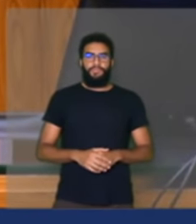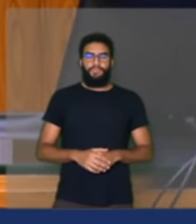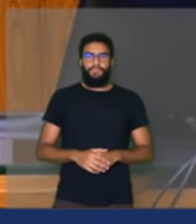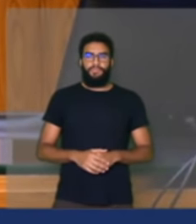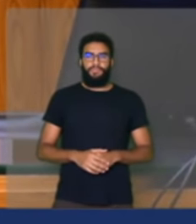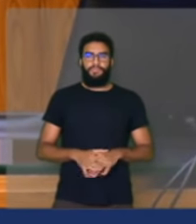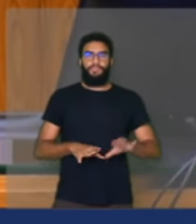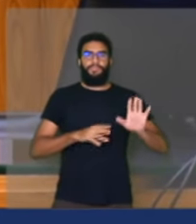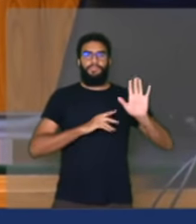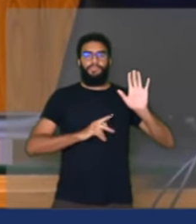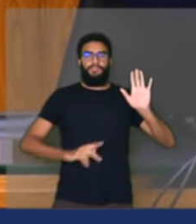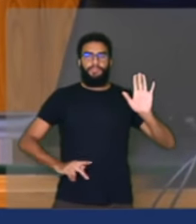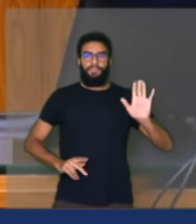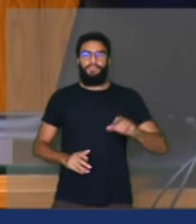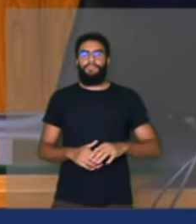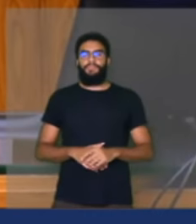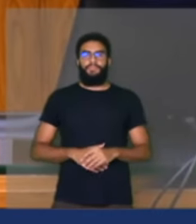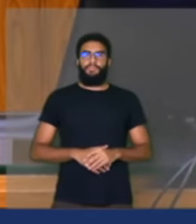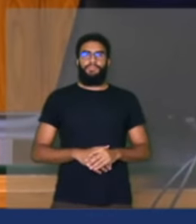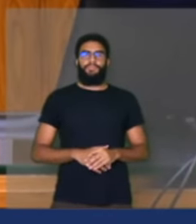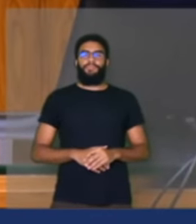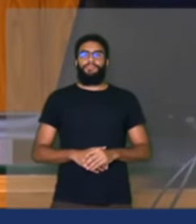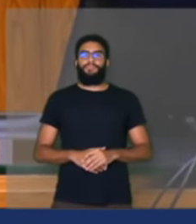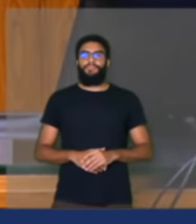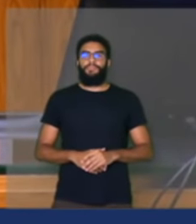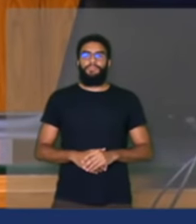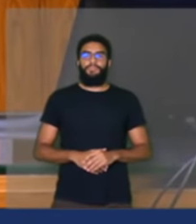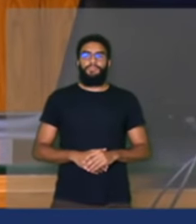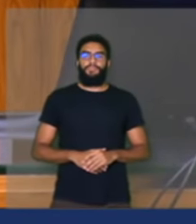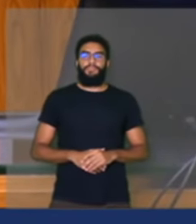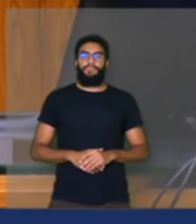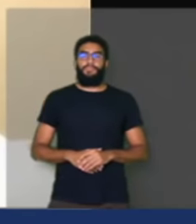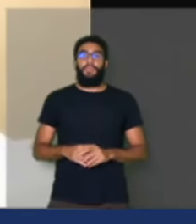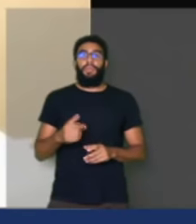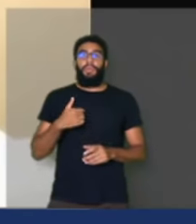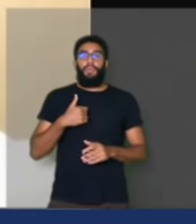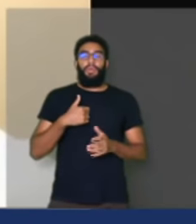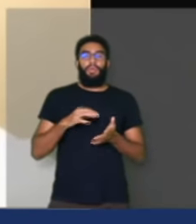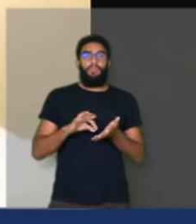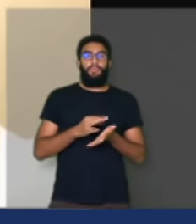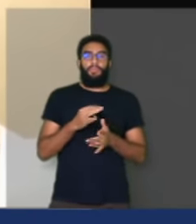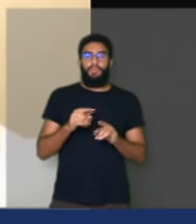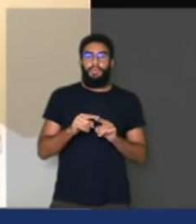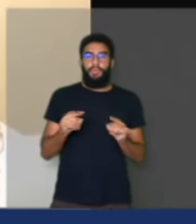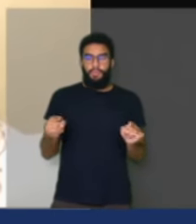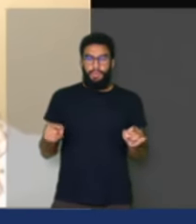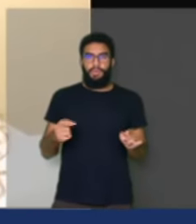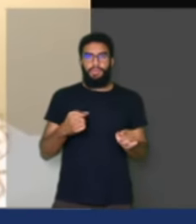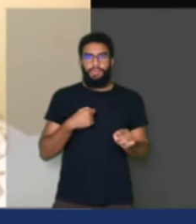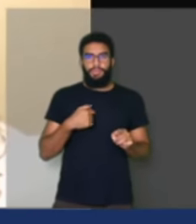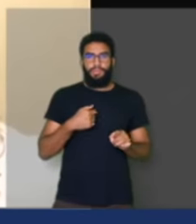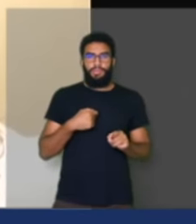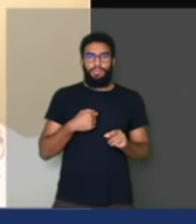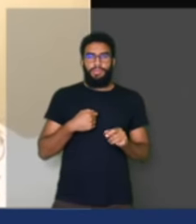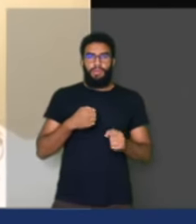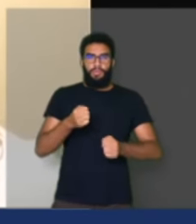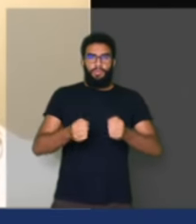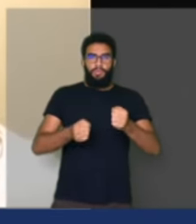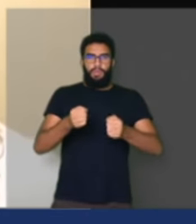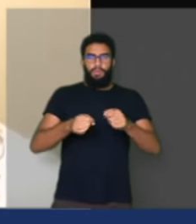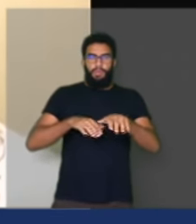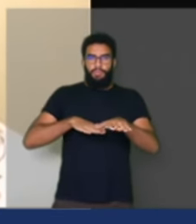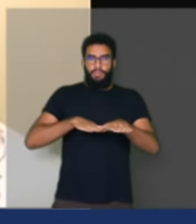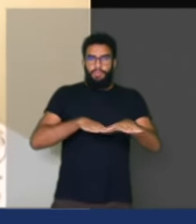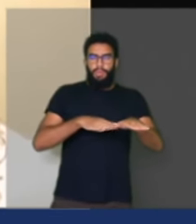eu era a primeira inscrita, mas eu estava em trânsito e perdi a conexão. Pergunto se em algum momento a